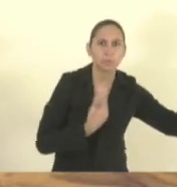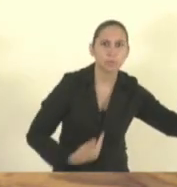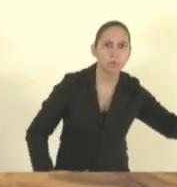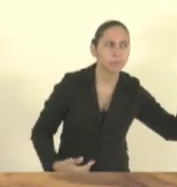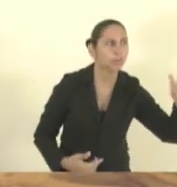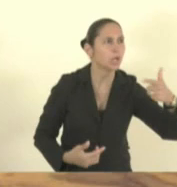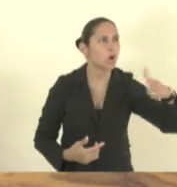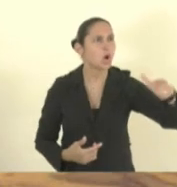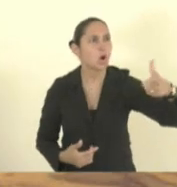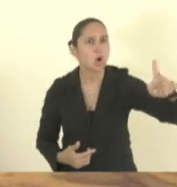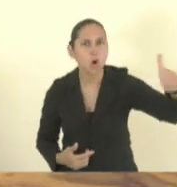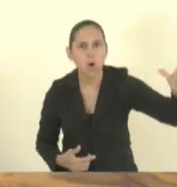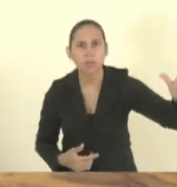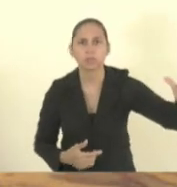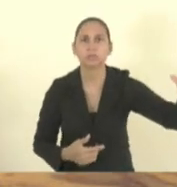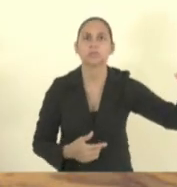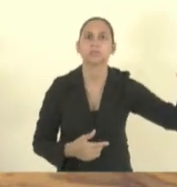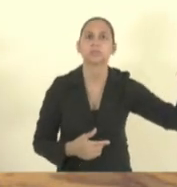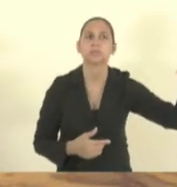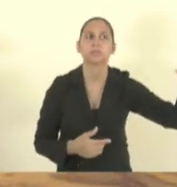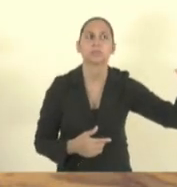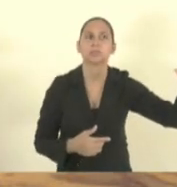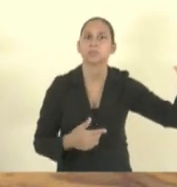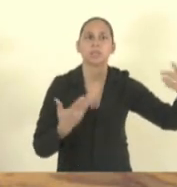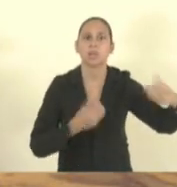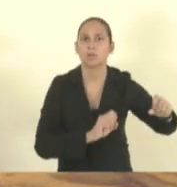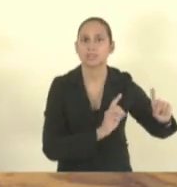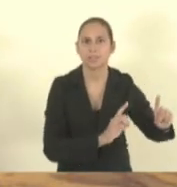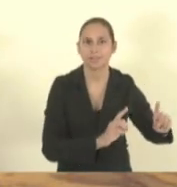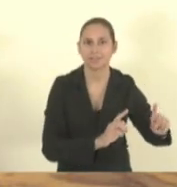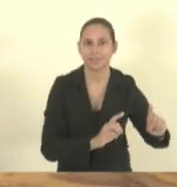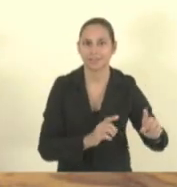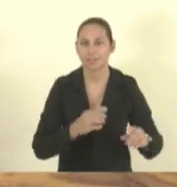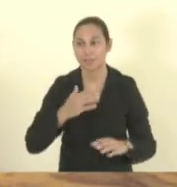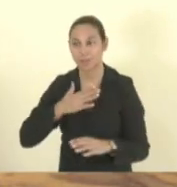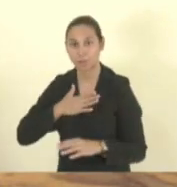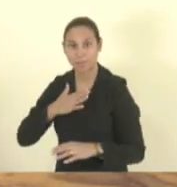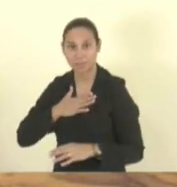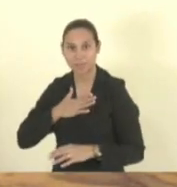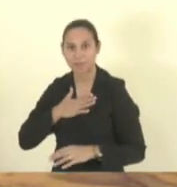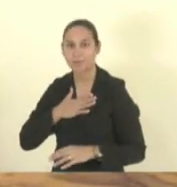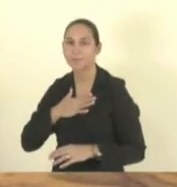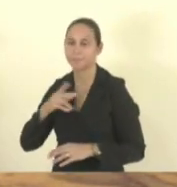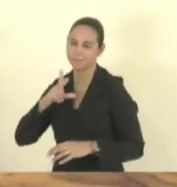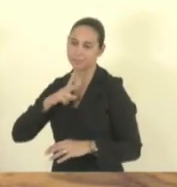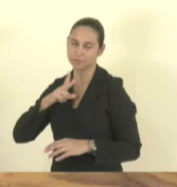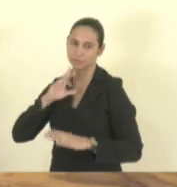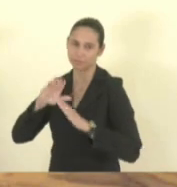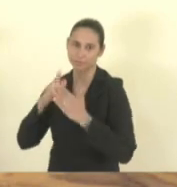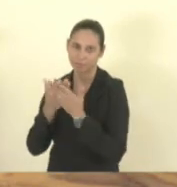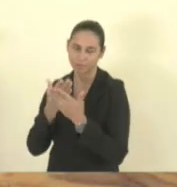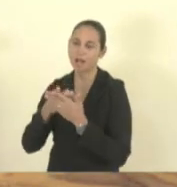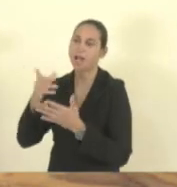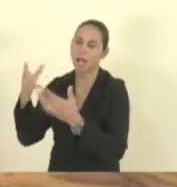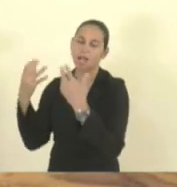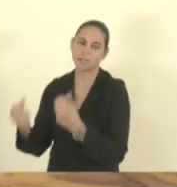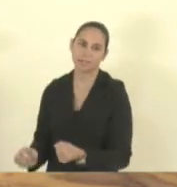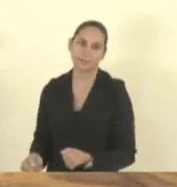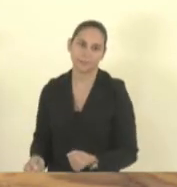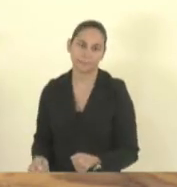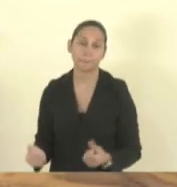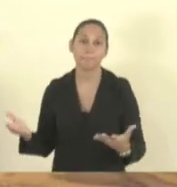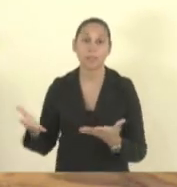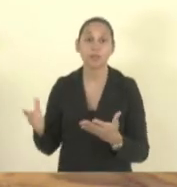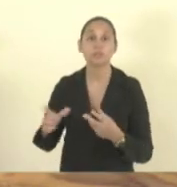renovação também recebe e não nega e a escola dos meus filhos também não nega hoje nós temos três